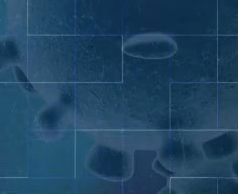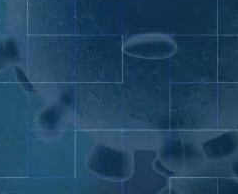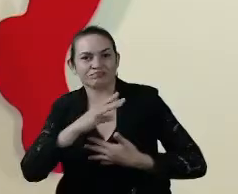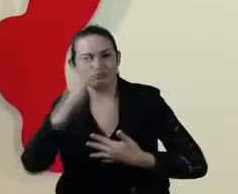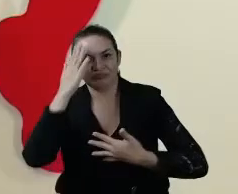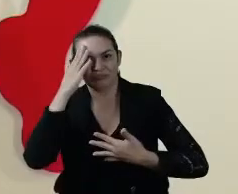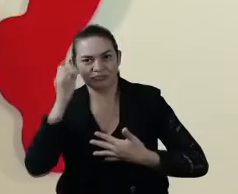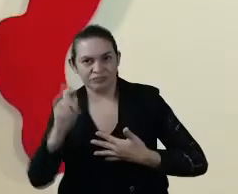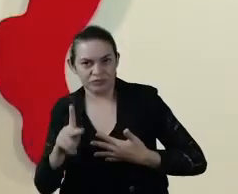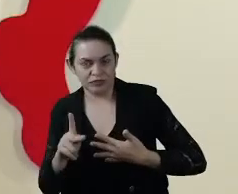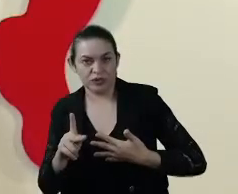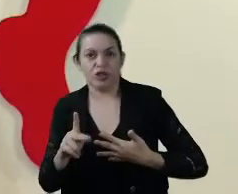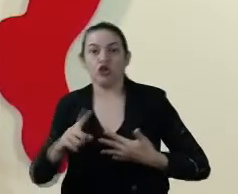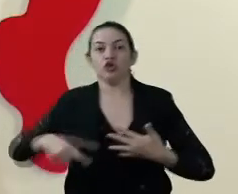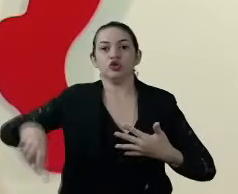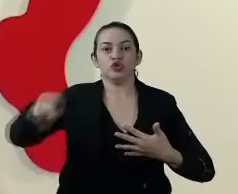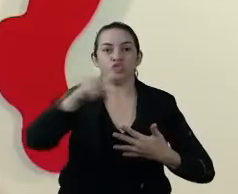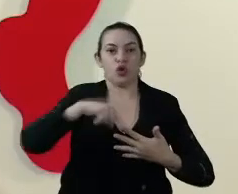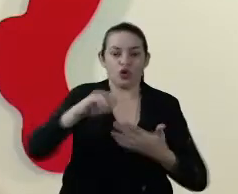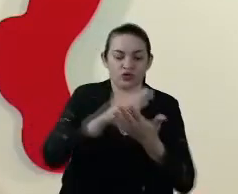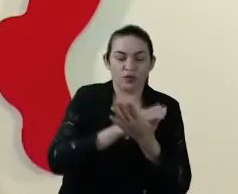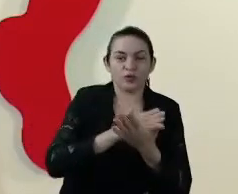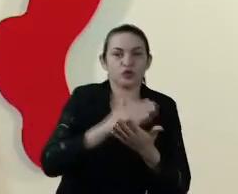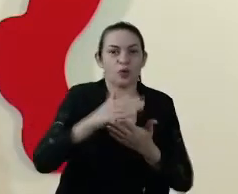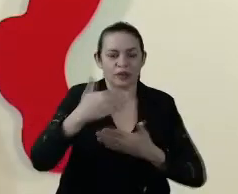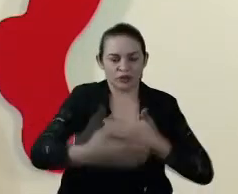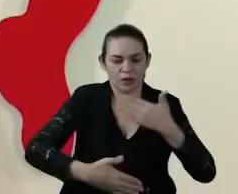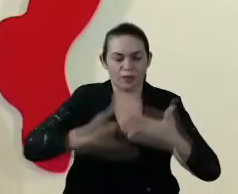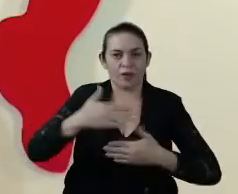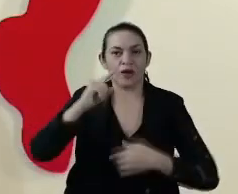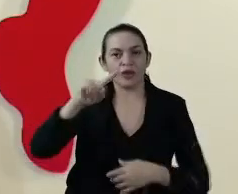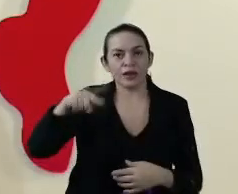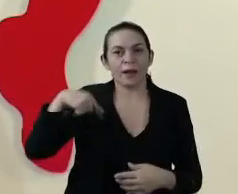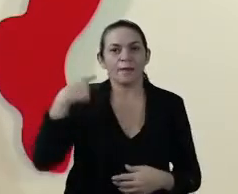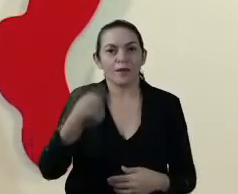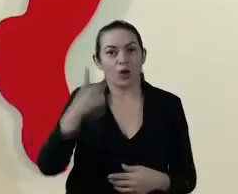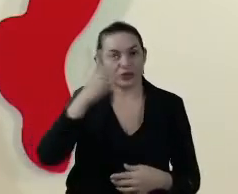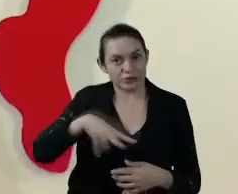Nós vamos começar um processo na próxima segunda-feira.